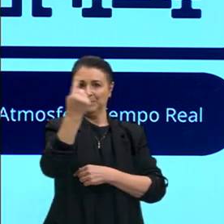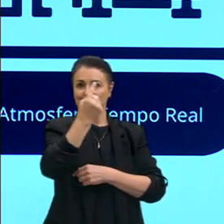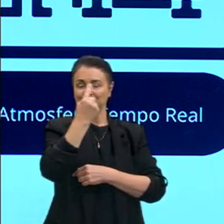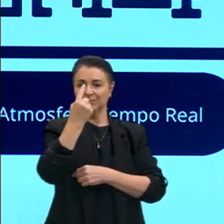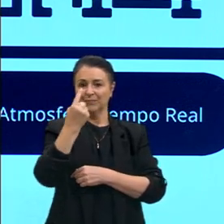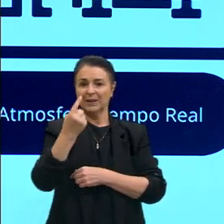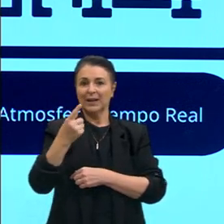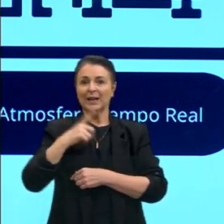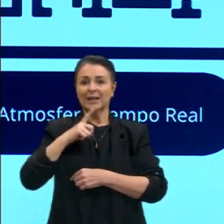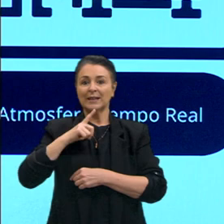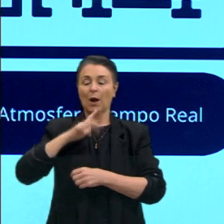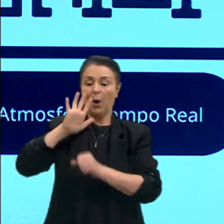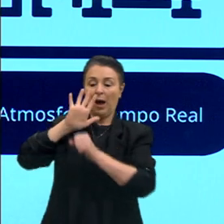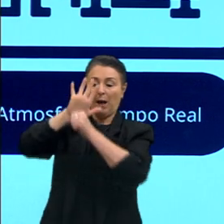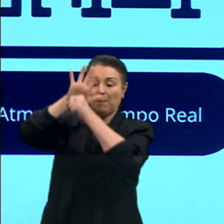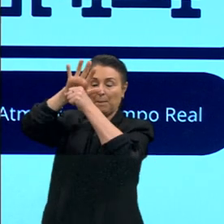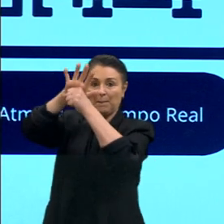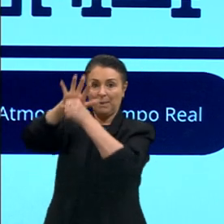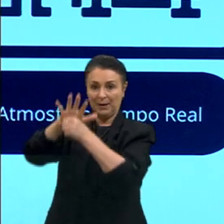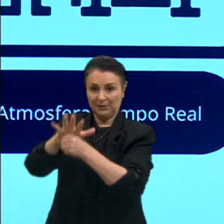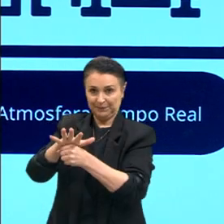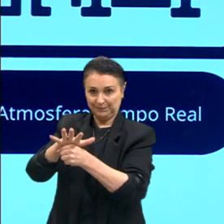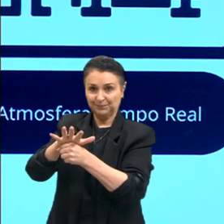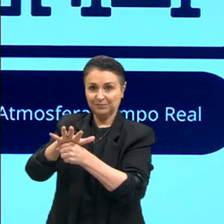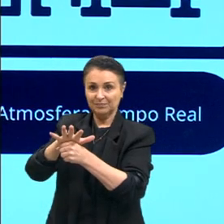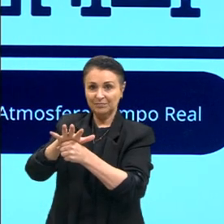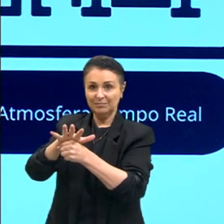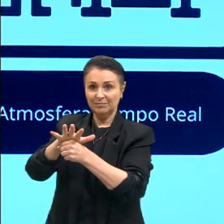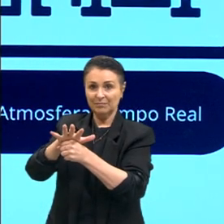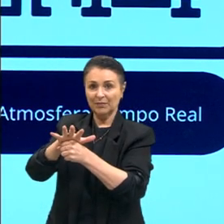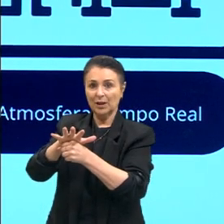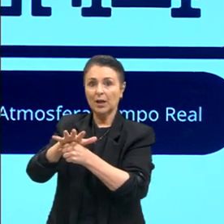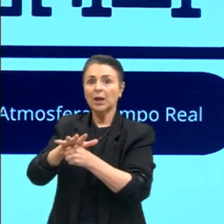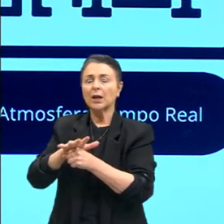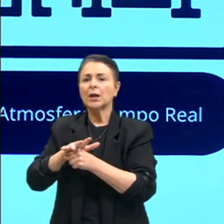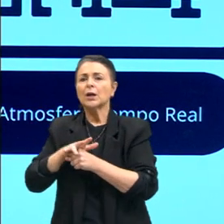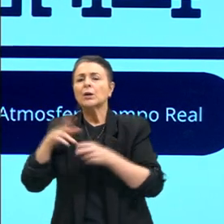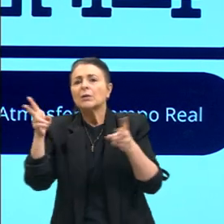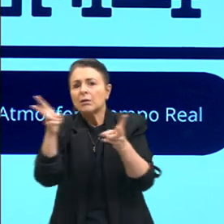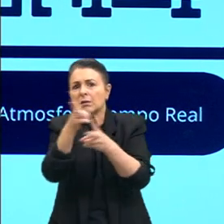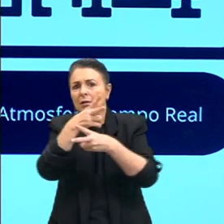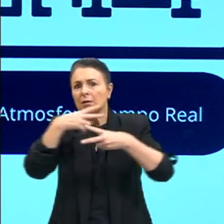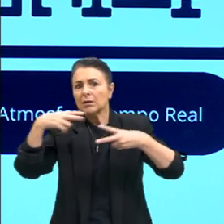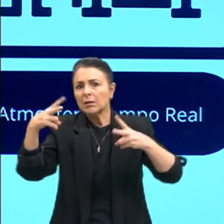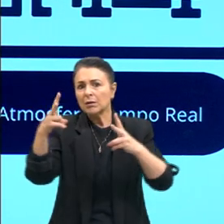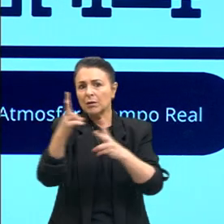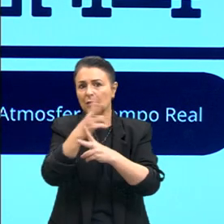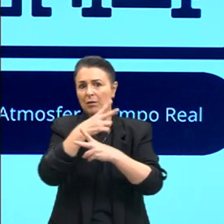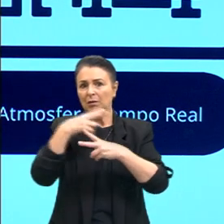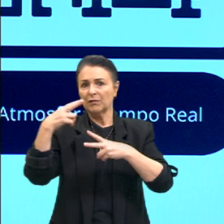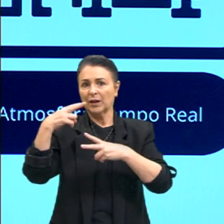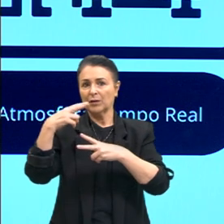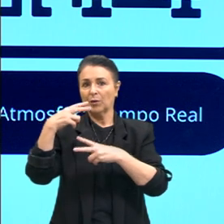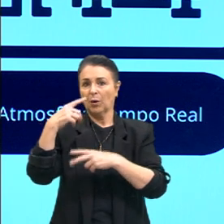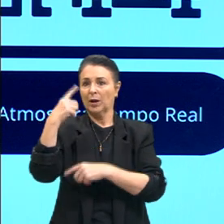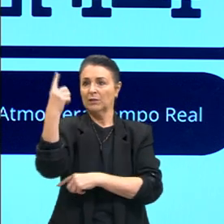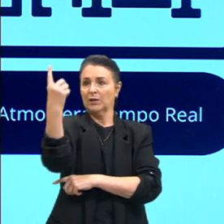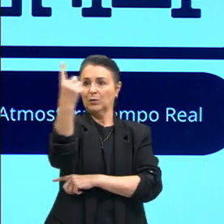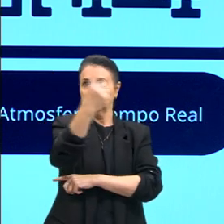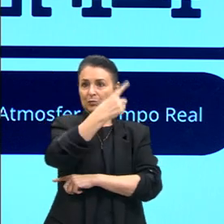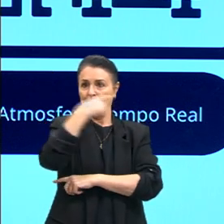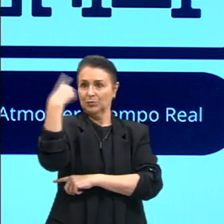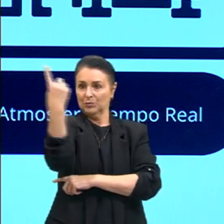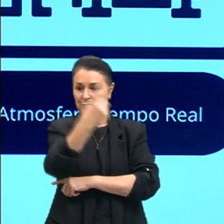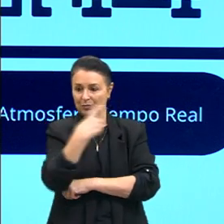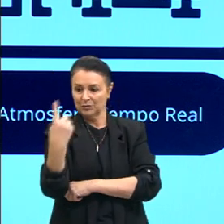centro de baixa pressão, né, que os ventos vão convergir pra esse local. E aí o que que acontece?